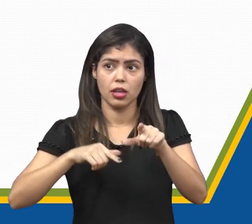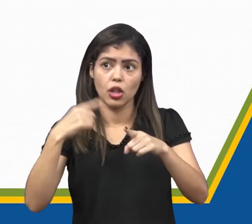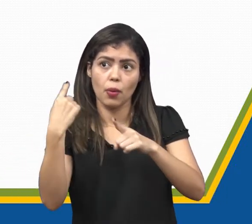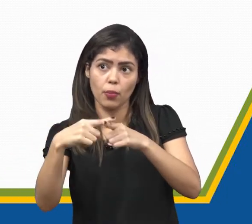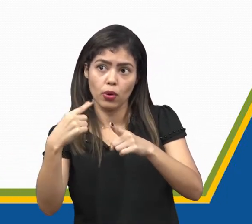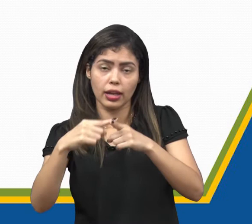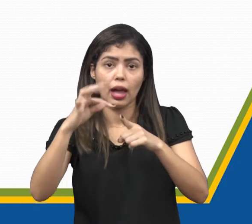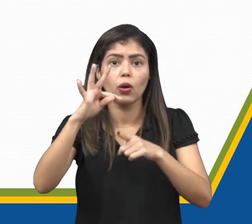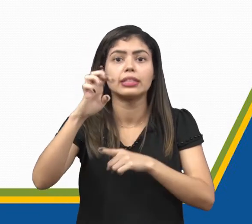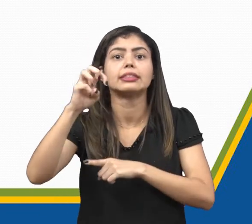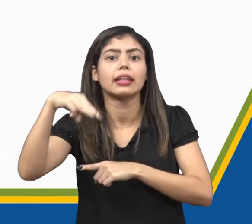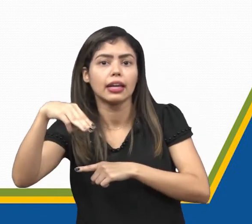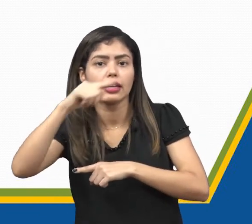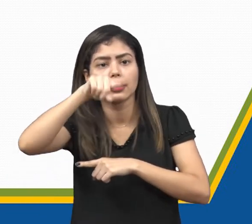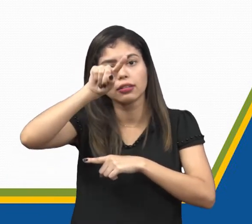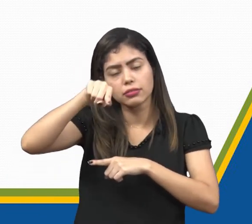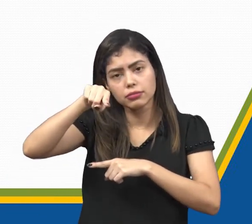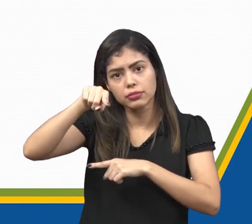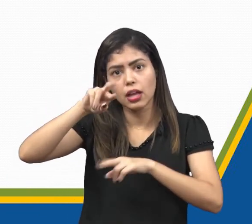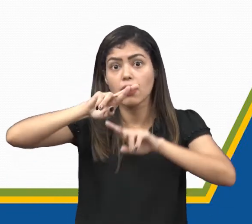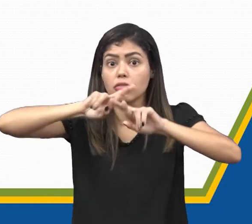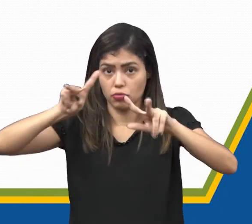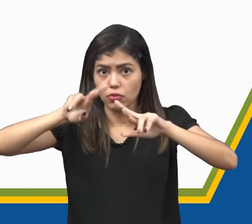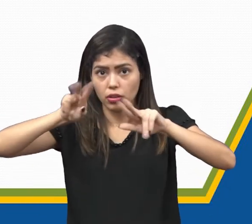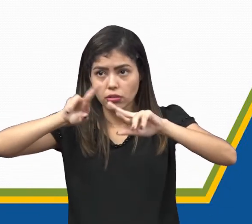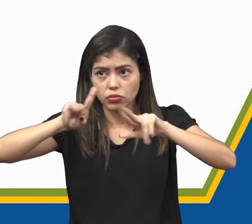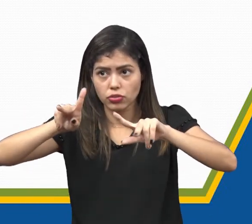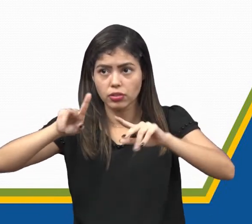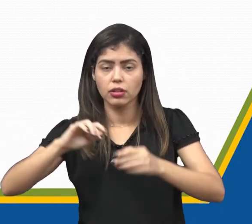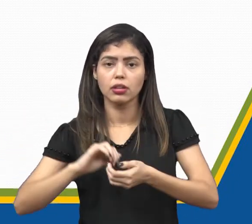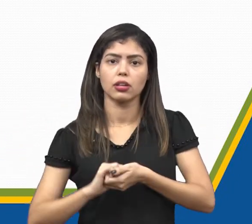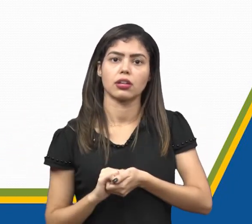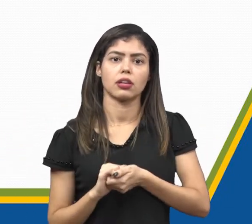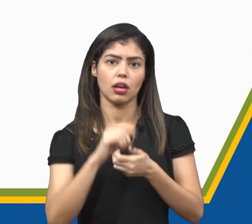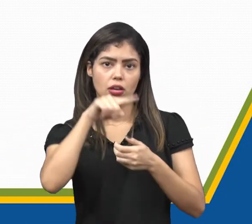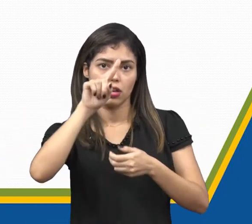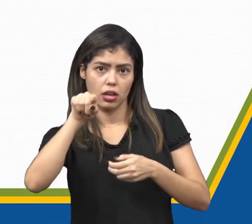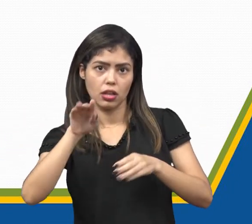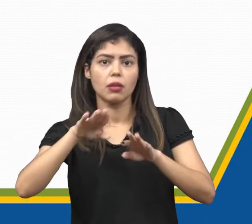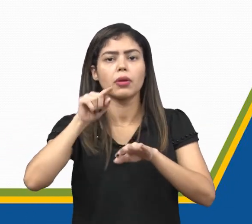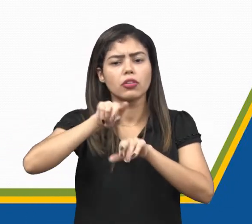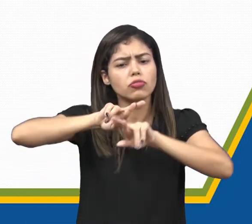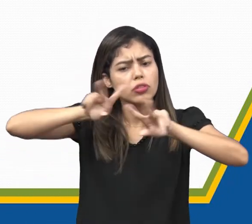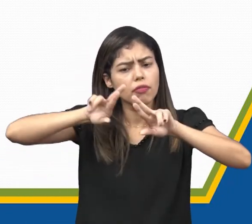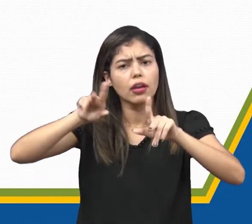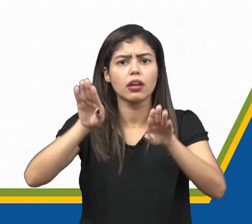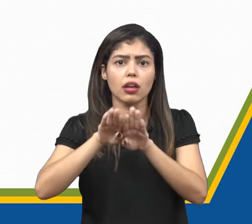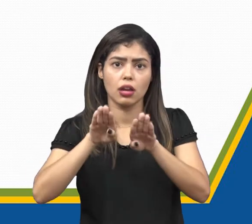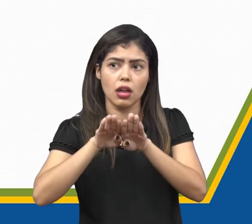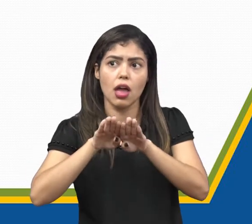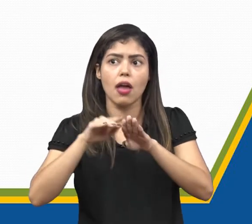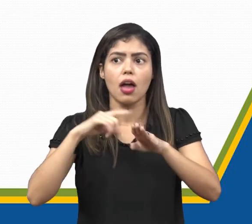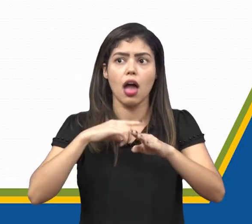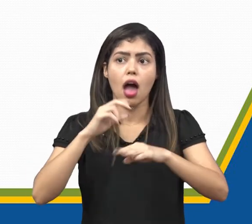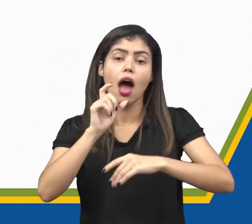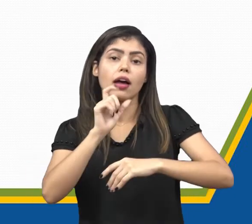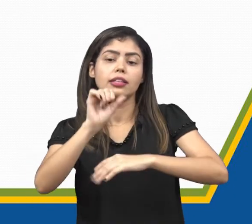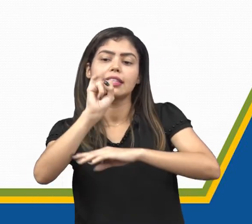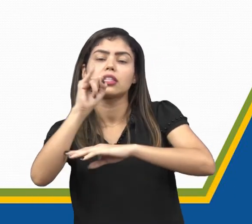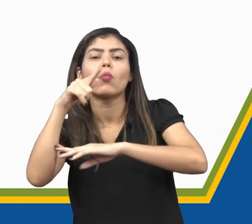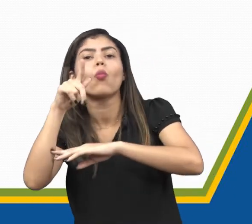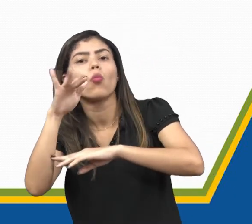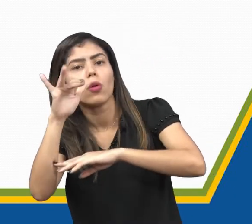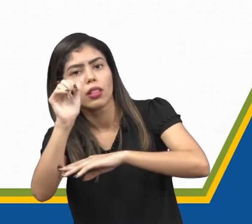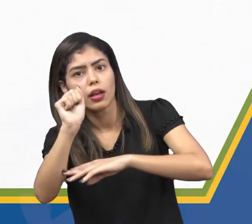Porque o tem está acentuado, é um acento diferencial, está acentuado justamente para diferenciar da forma singular.